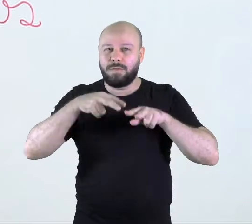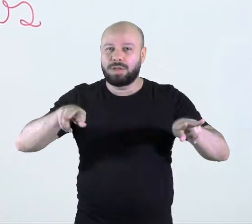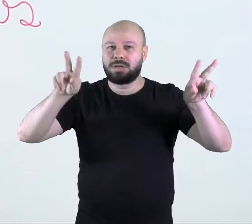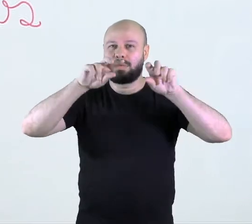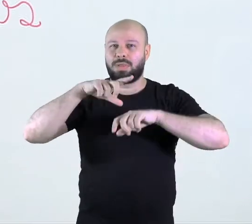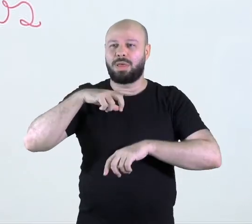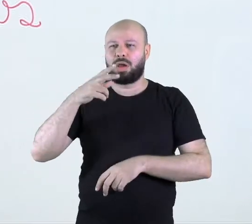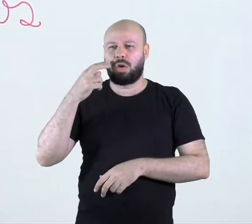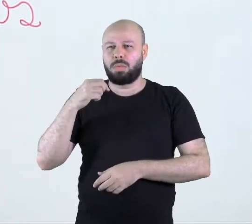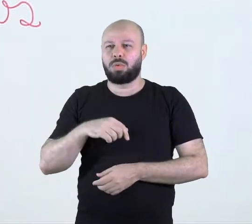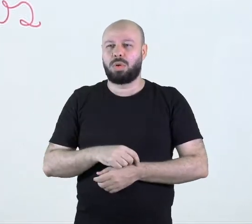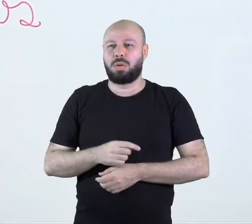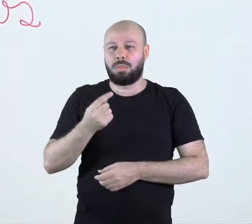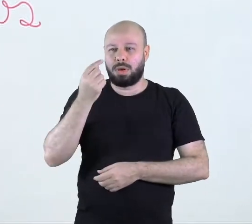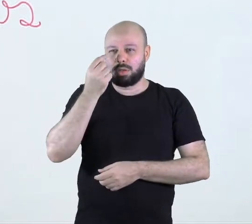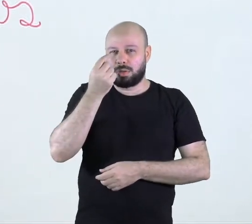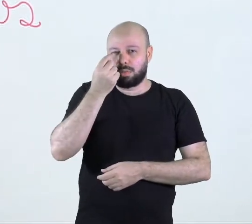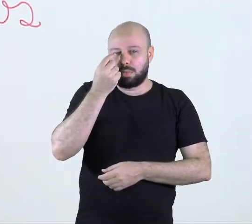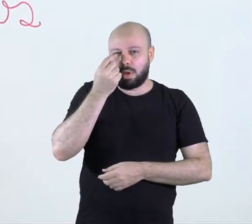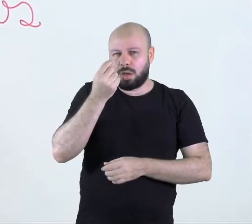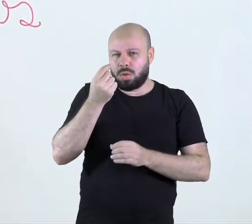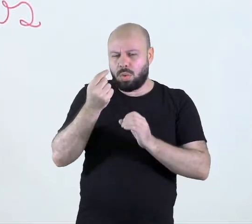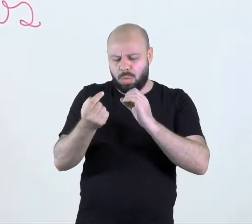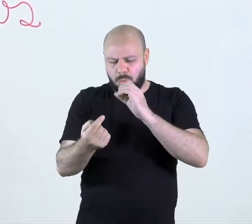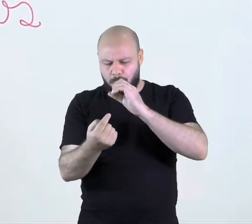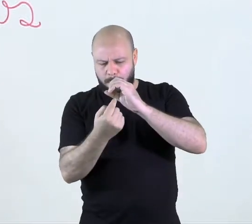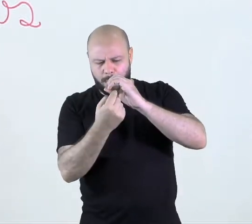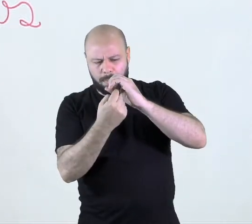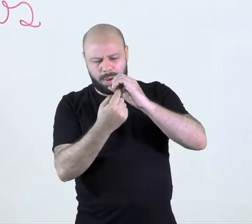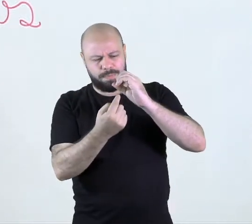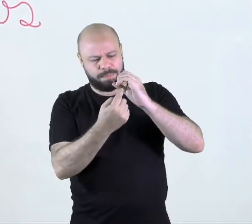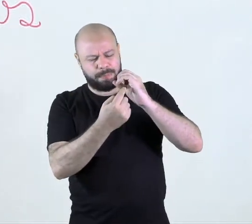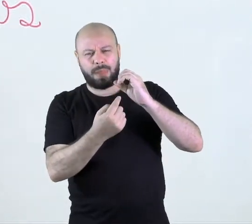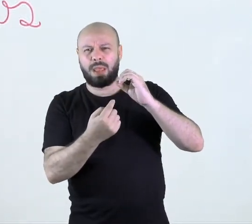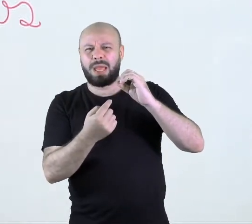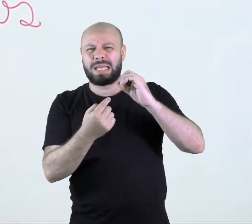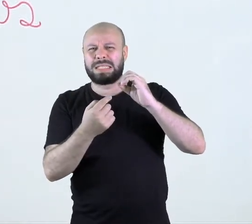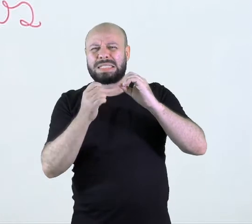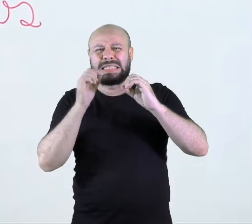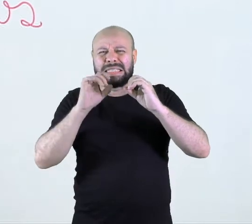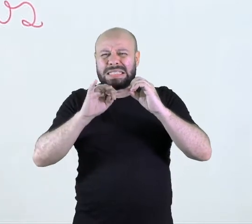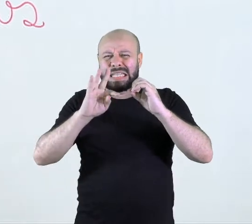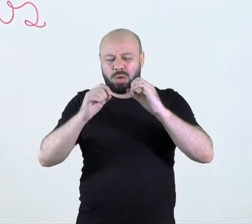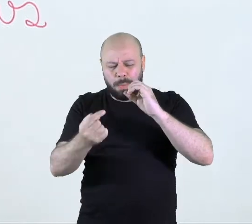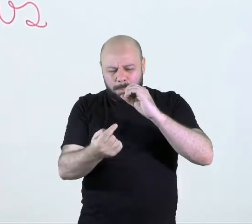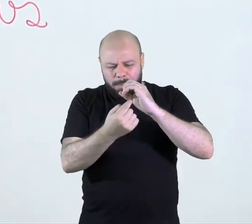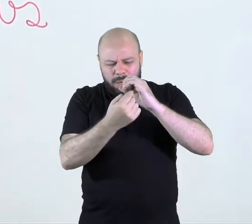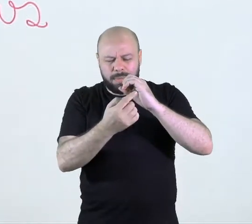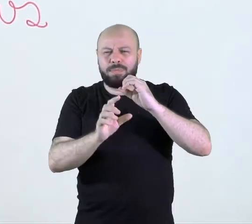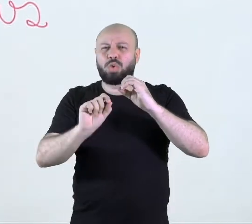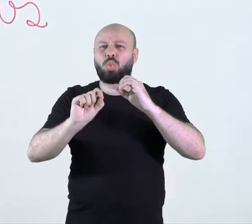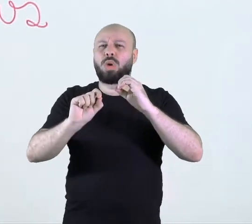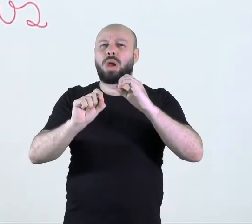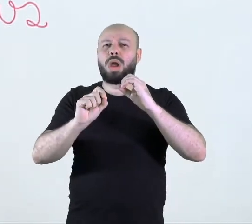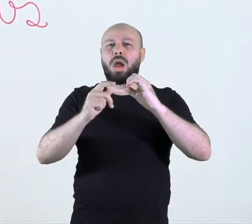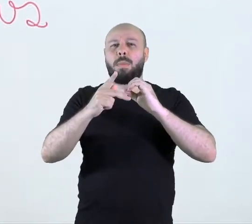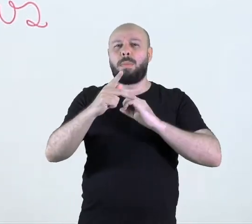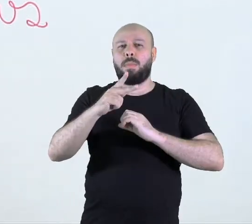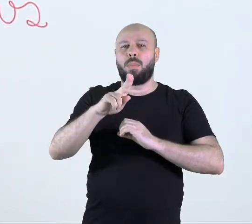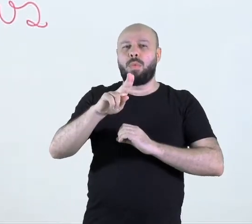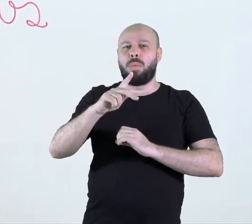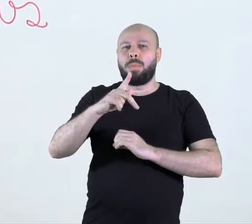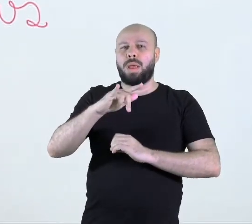essa parte aqui, chamada pupila.